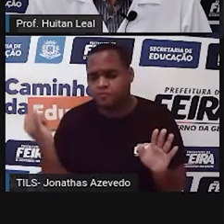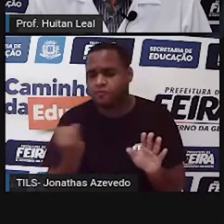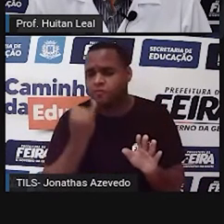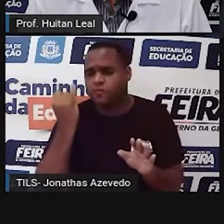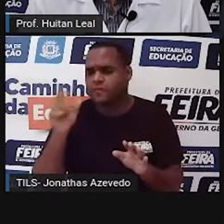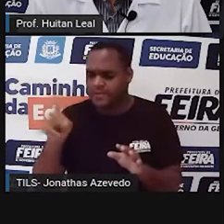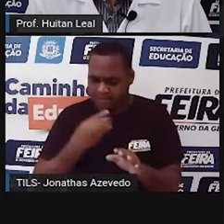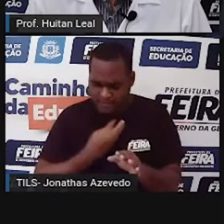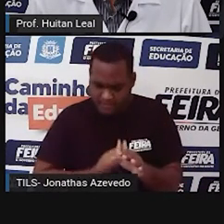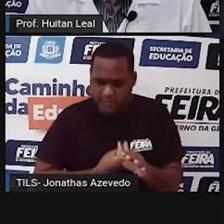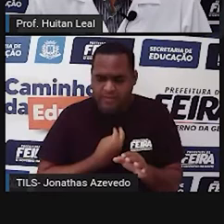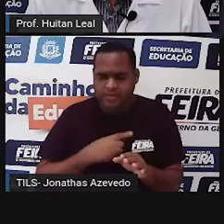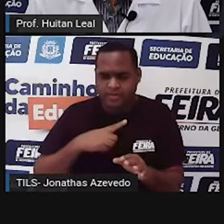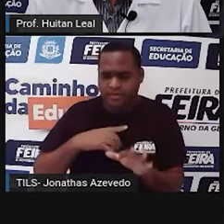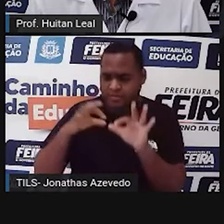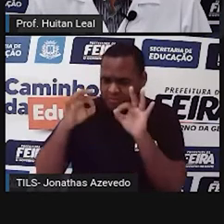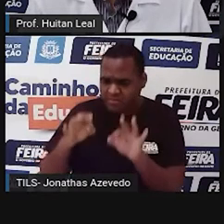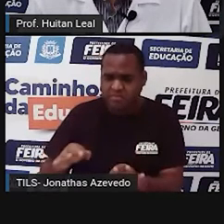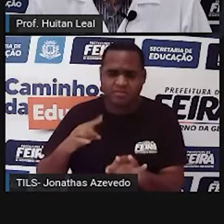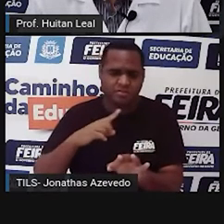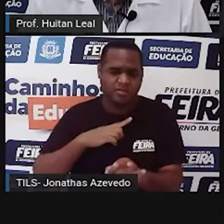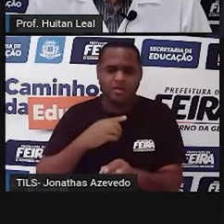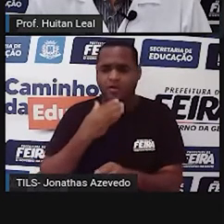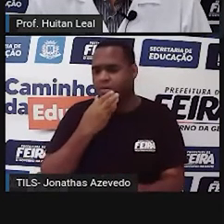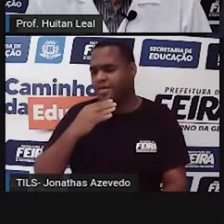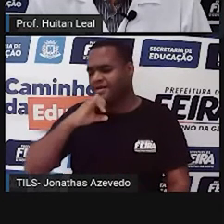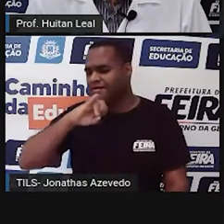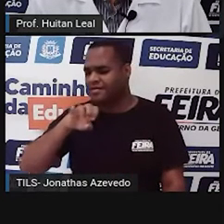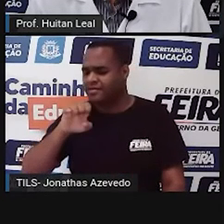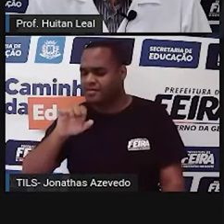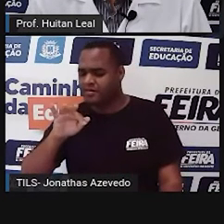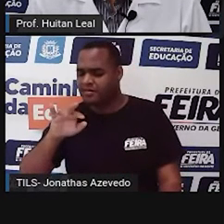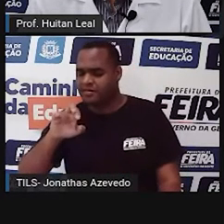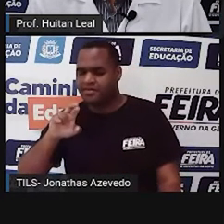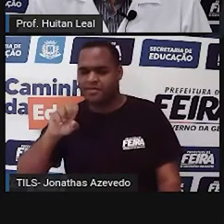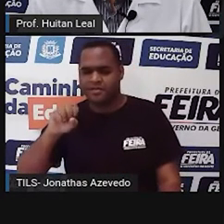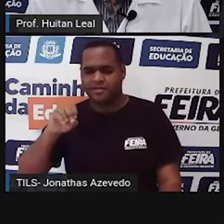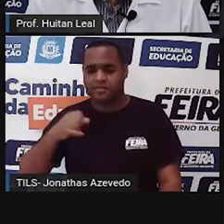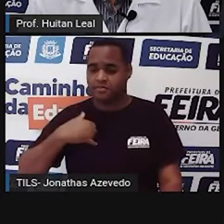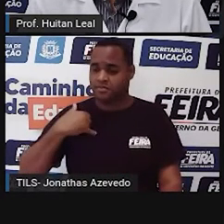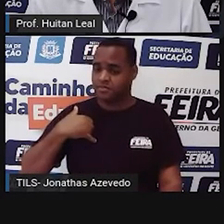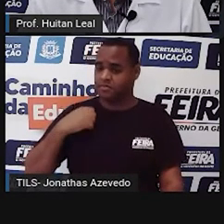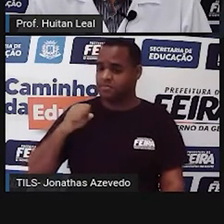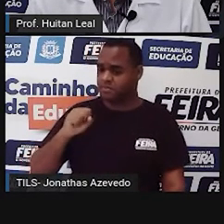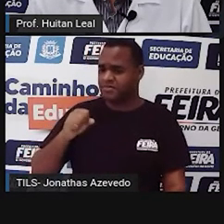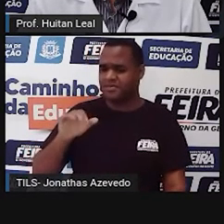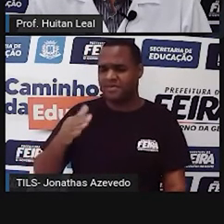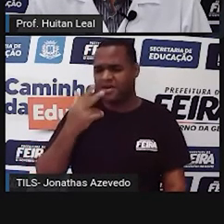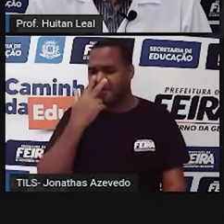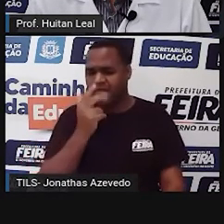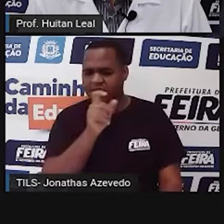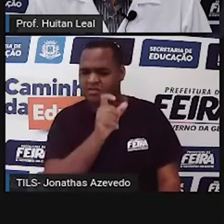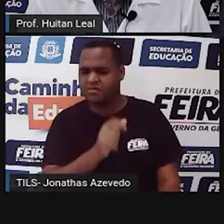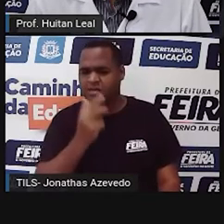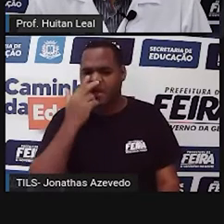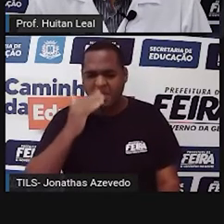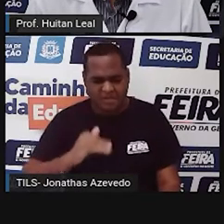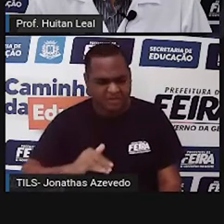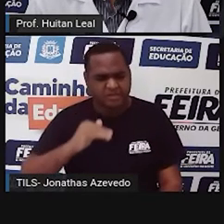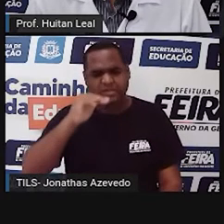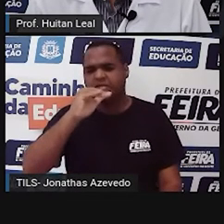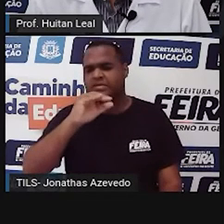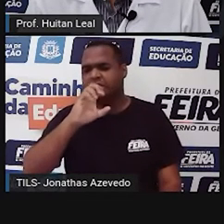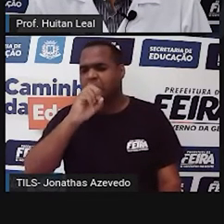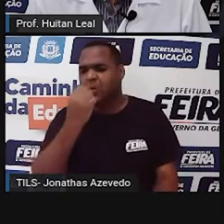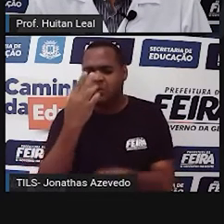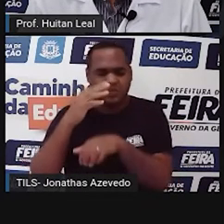siga a vida. A conselha é Jefferson, de oito anos. Israel, não faz mal que tu sejas grande ou